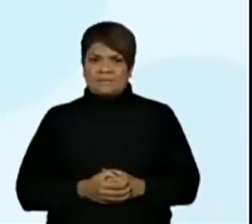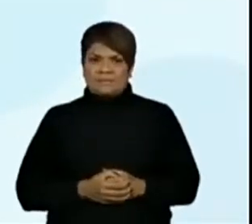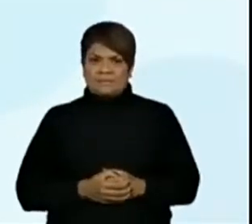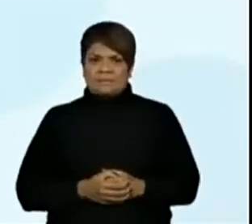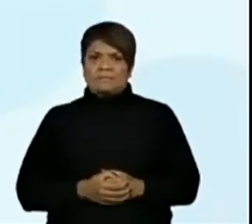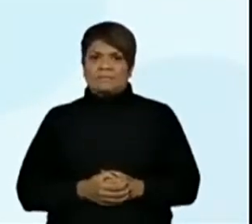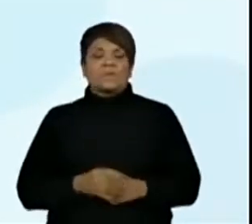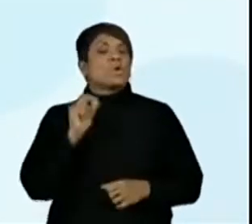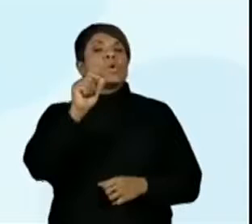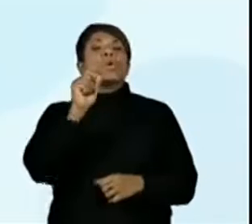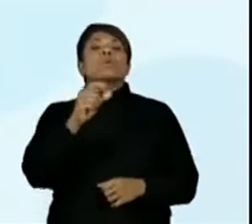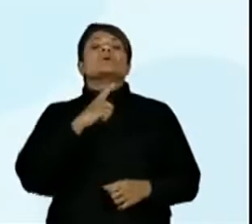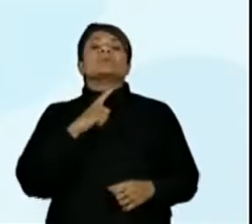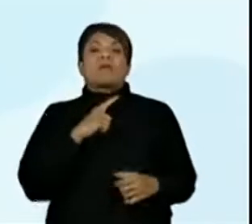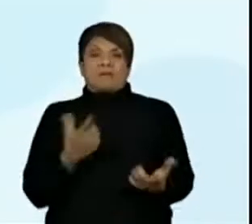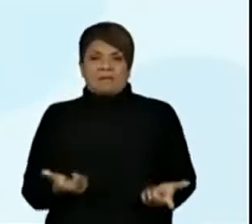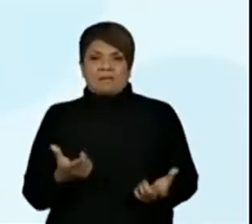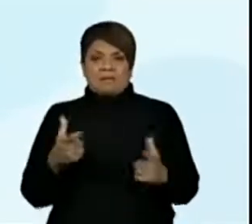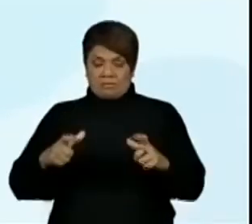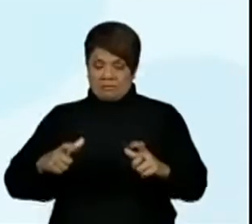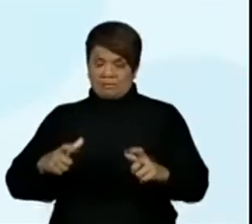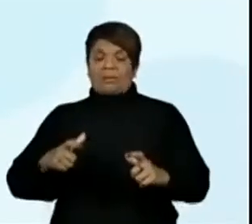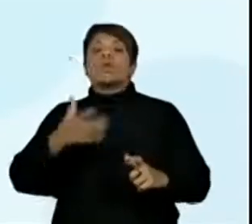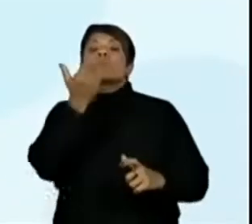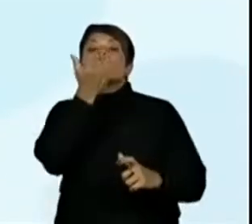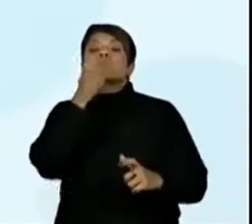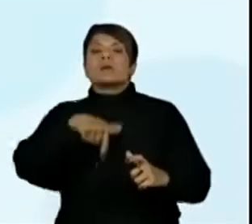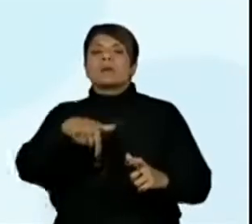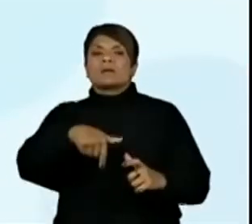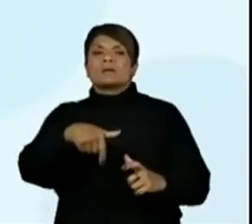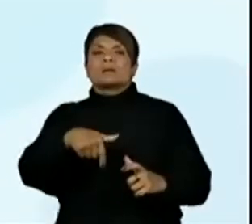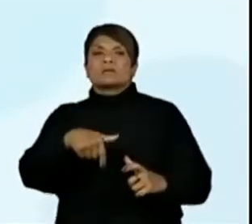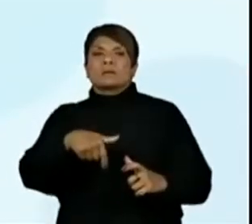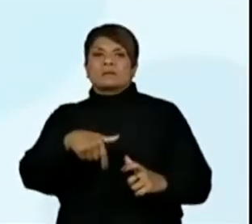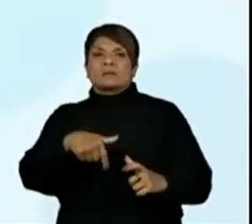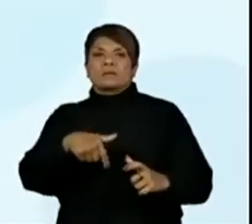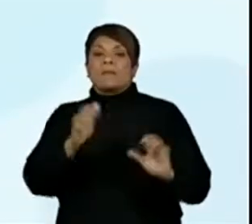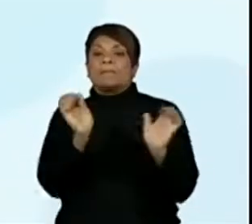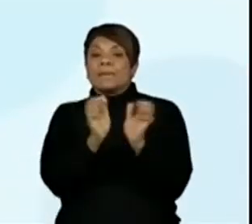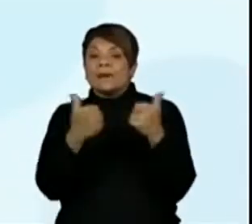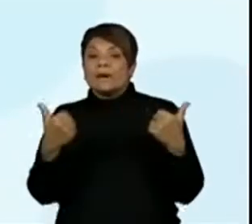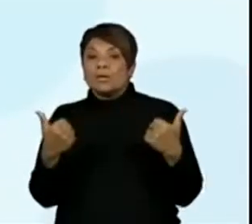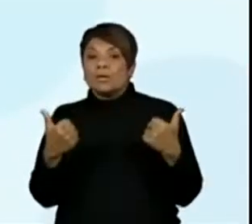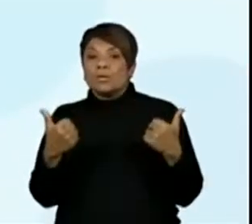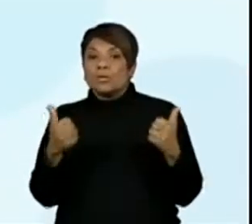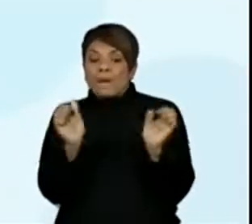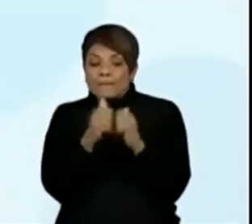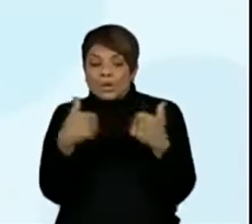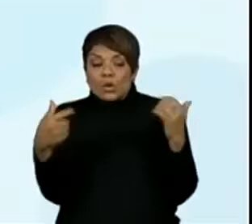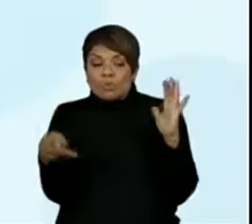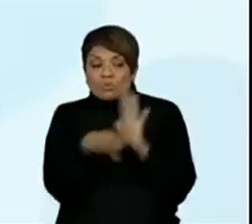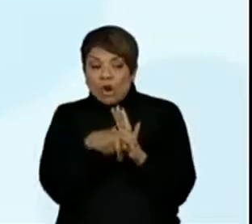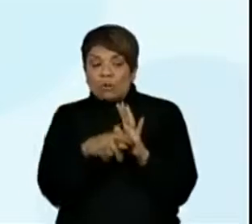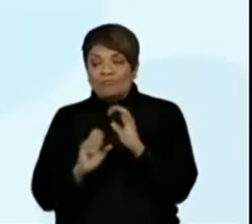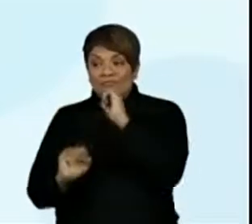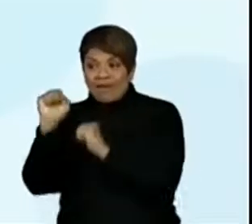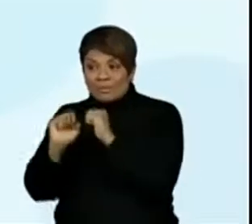O que é tem nesse prato de comida? É campo ou é cidade? Olha esse pão. Esse pão é caseiro ou ele é industrializado?